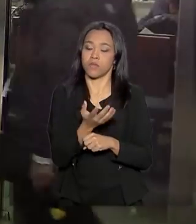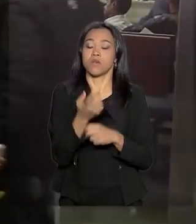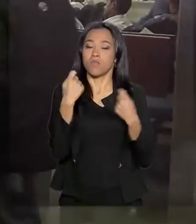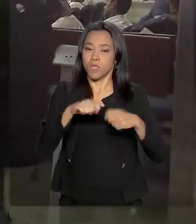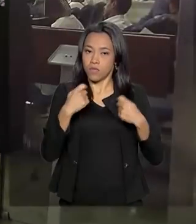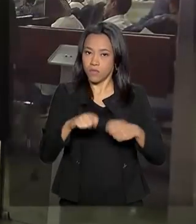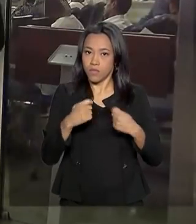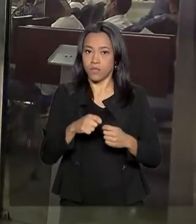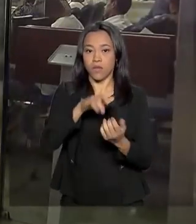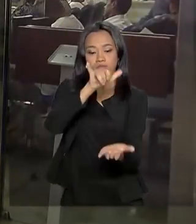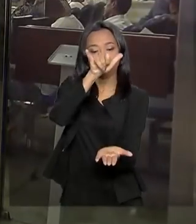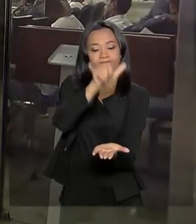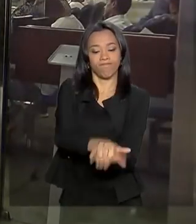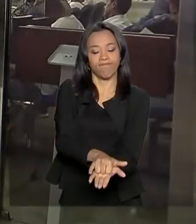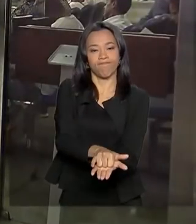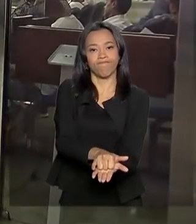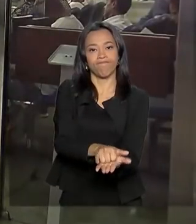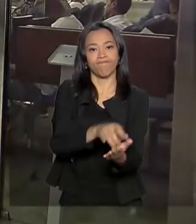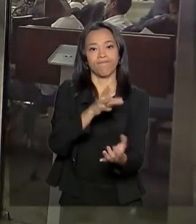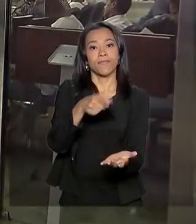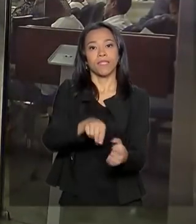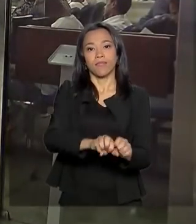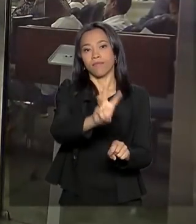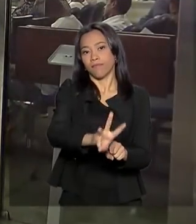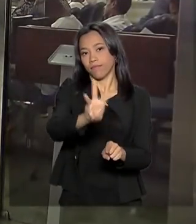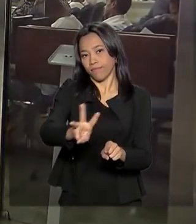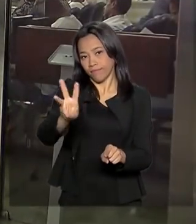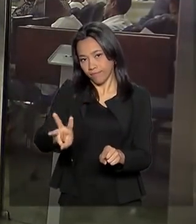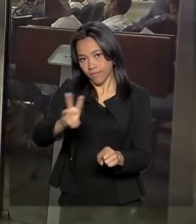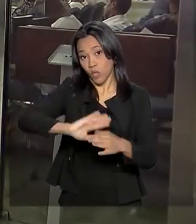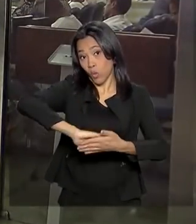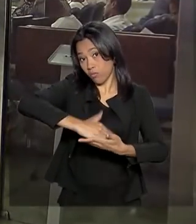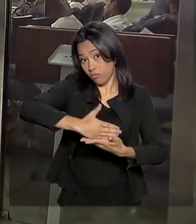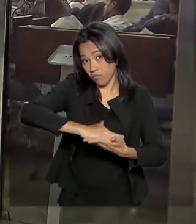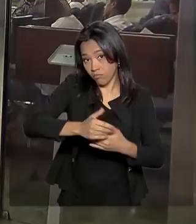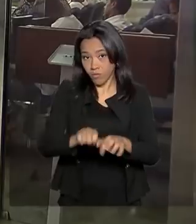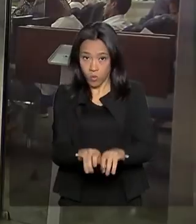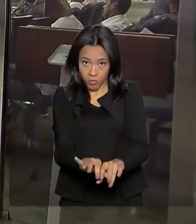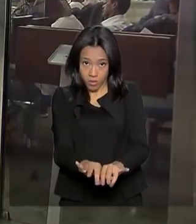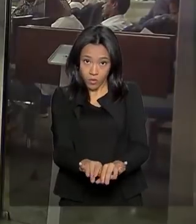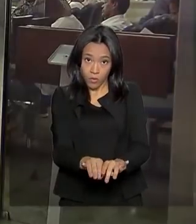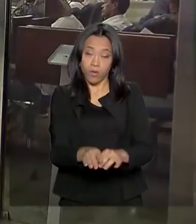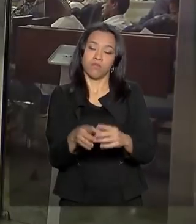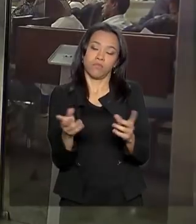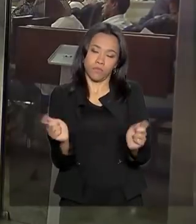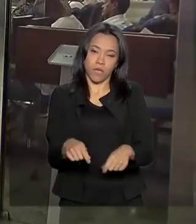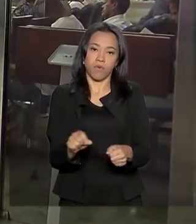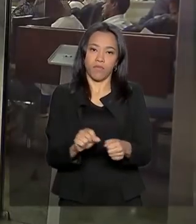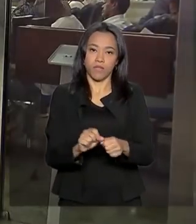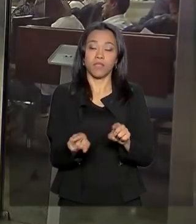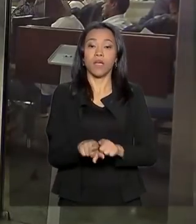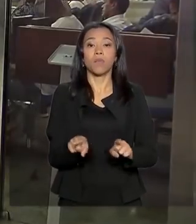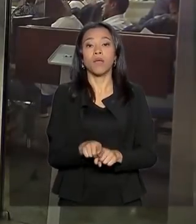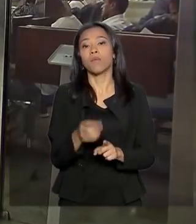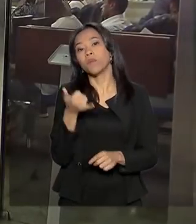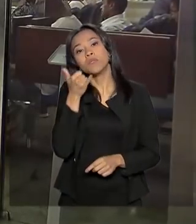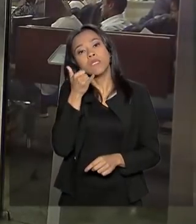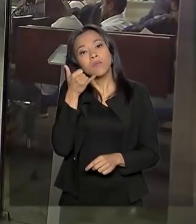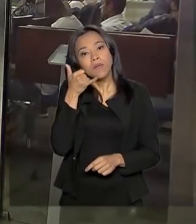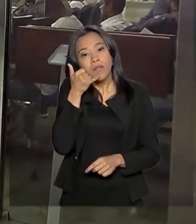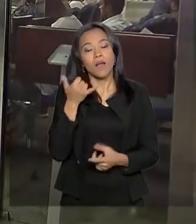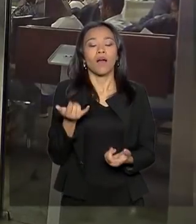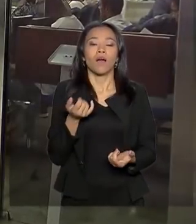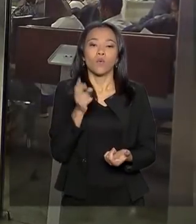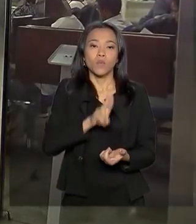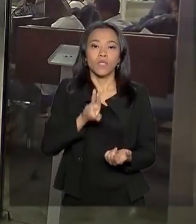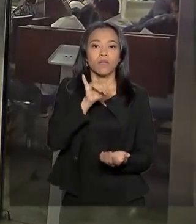baixar o programa gerador do imposto de renda no computador ou é possível fazer tudo diretamente também pelo celular através